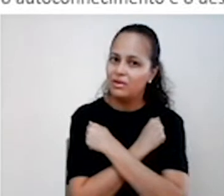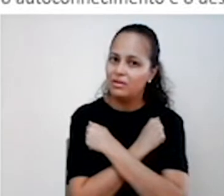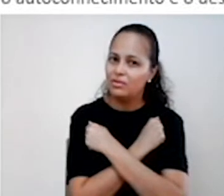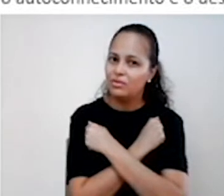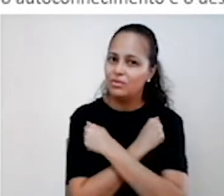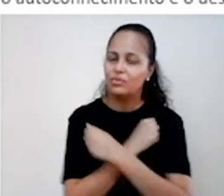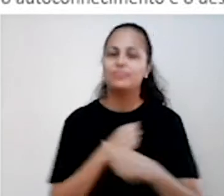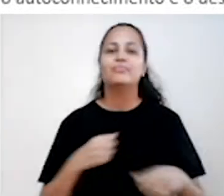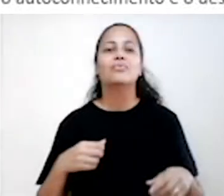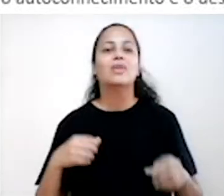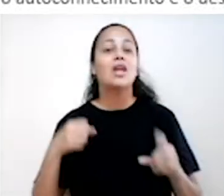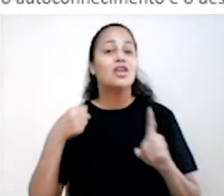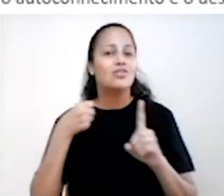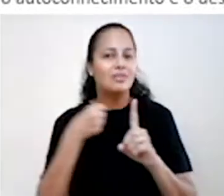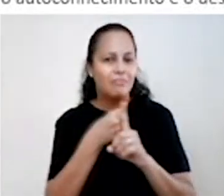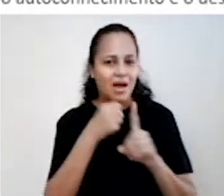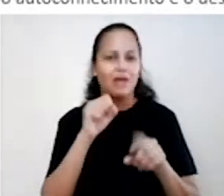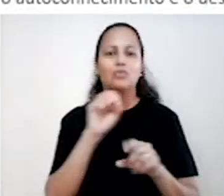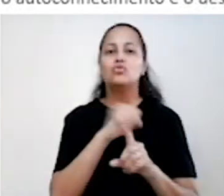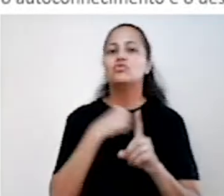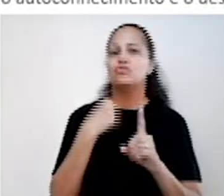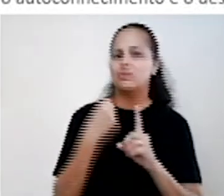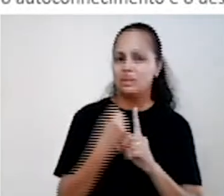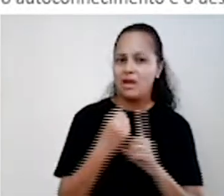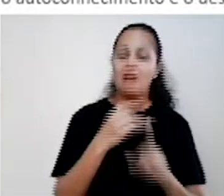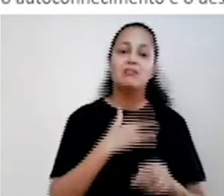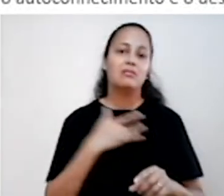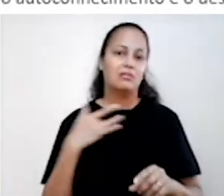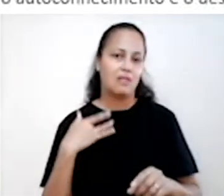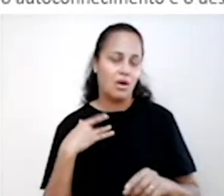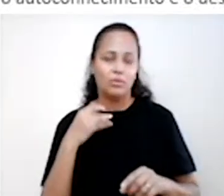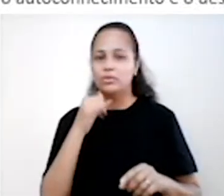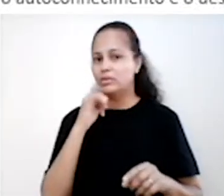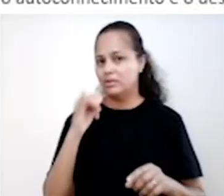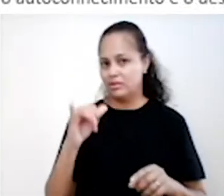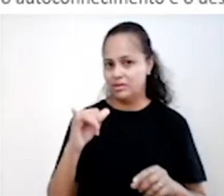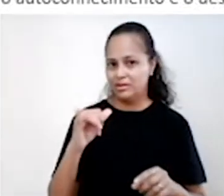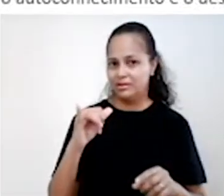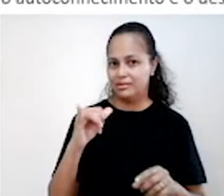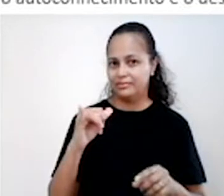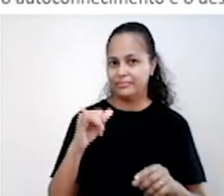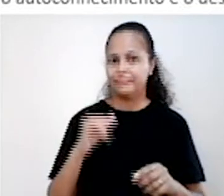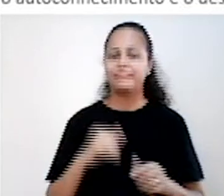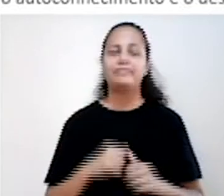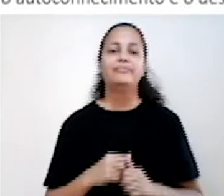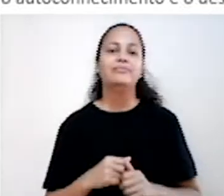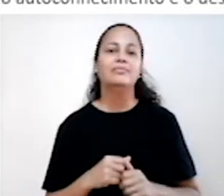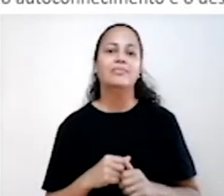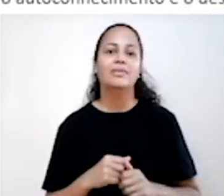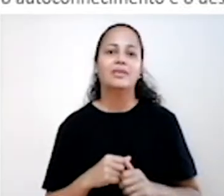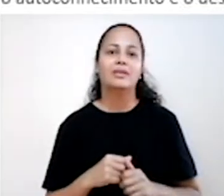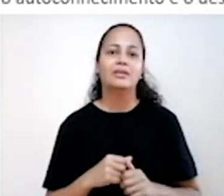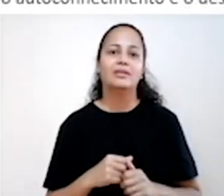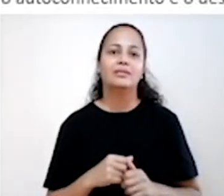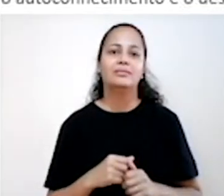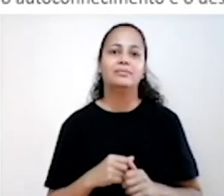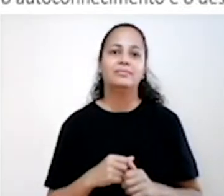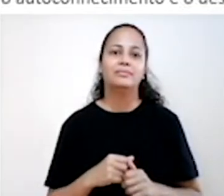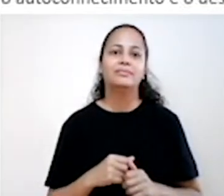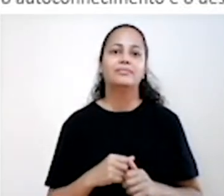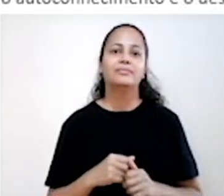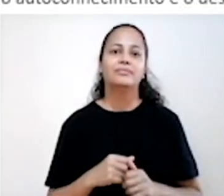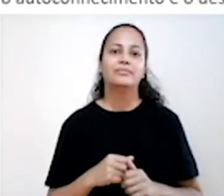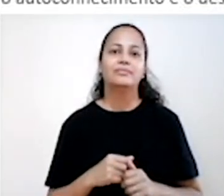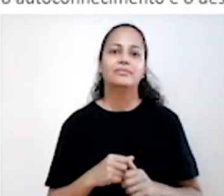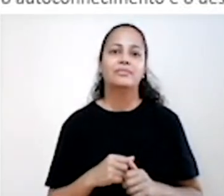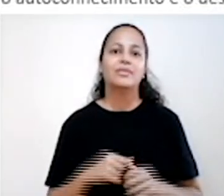e os impactos sociais, como na saúde, saneamento, energia, as mídias retratando as mortes, os enterros sem a família